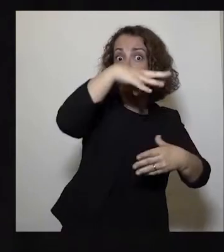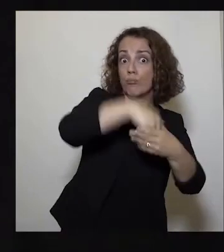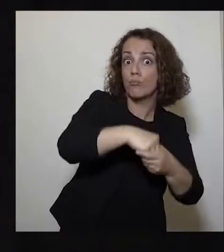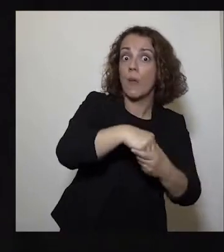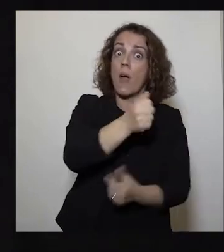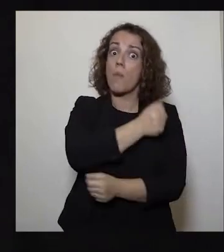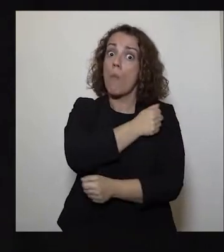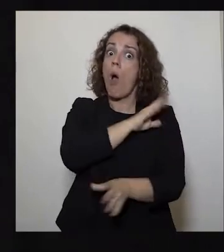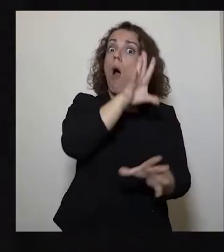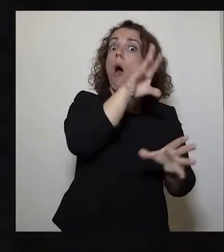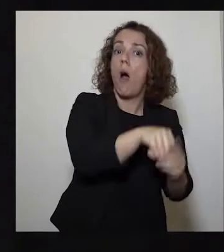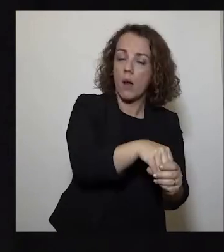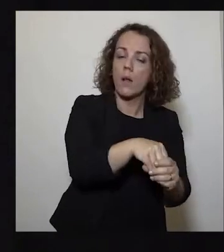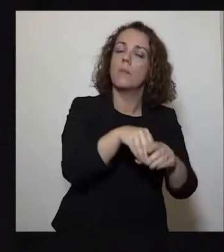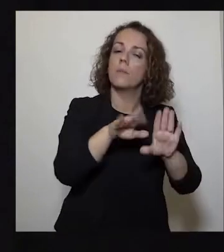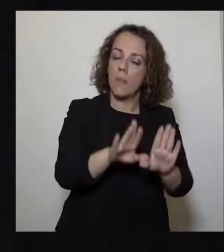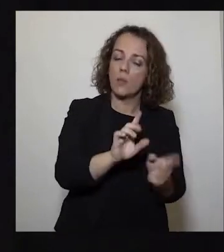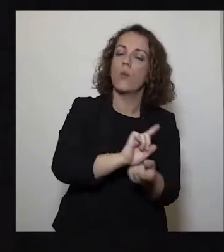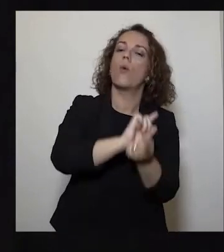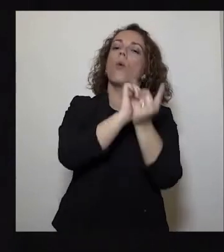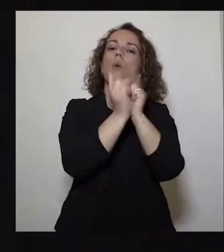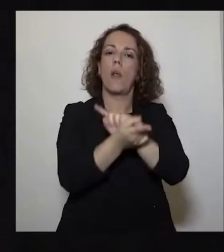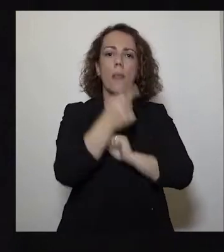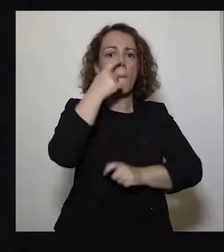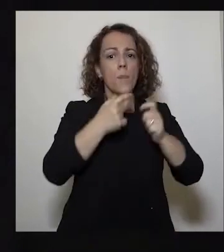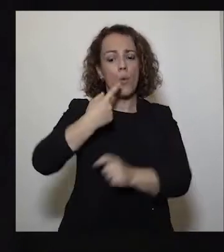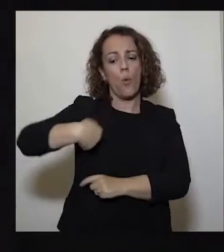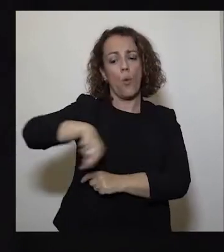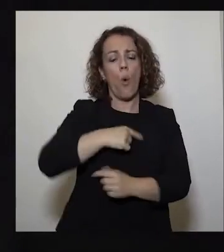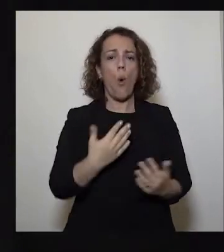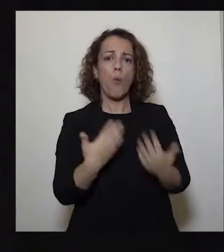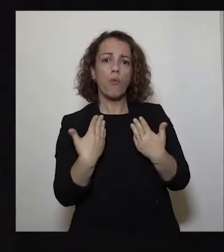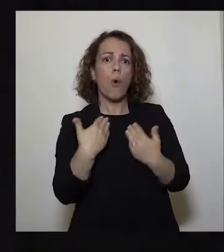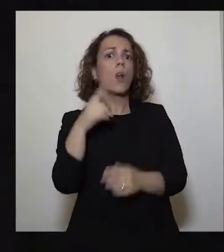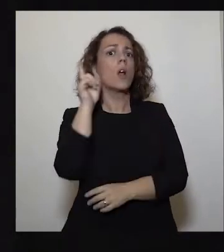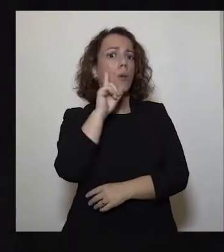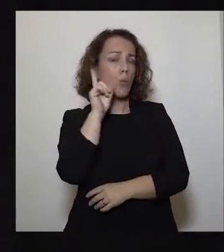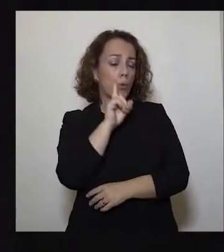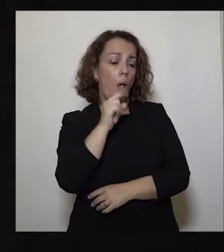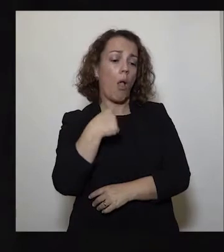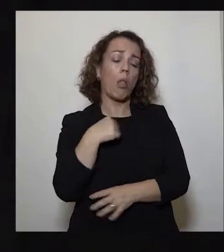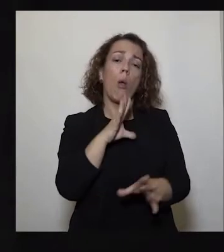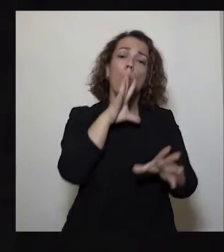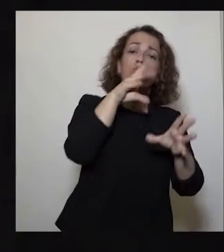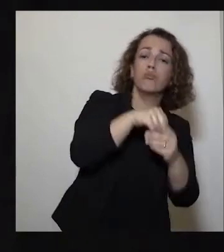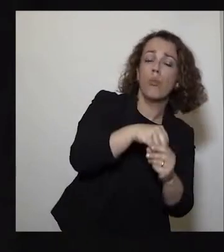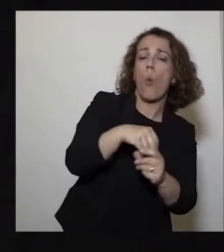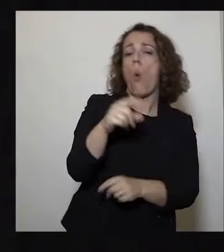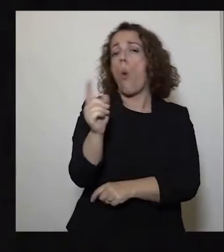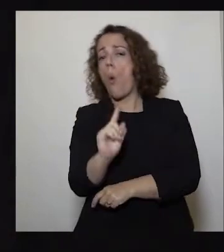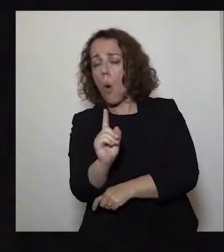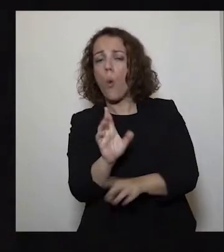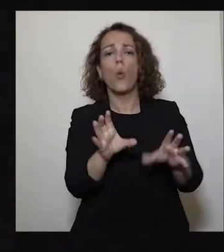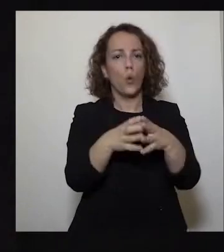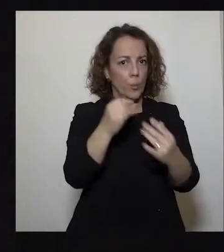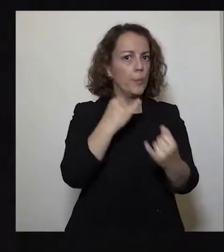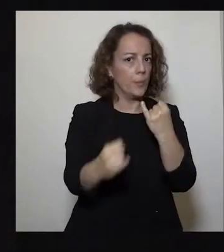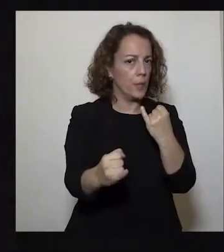para quem lá vive, mas é também importante para quem está cá fora, pertencendo ou não aos grupos de risco.